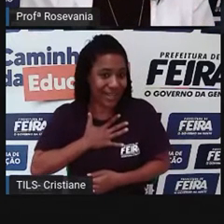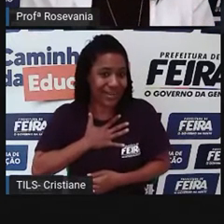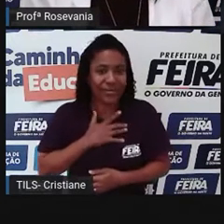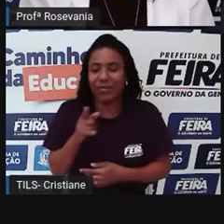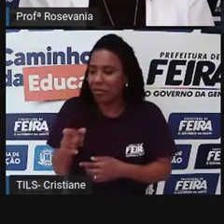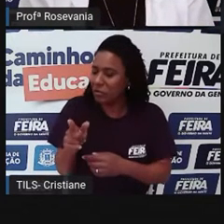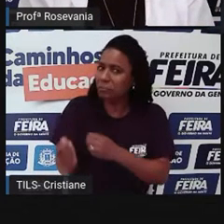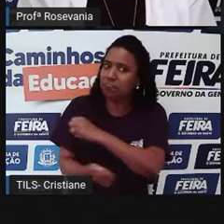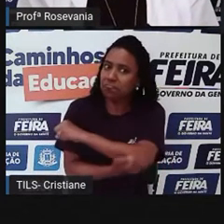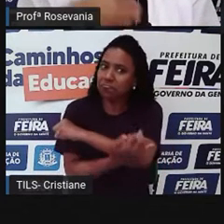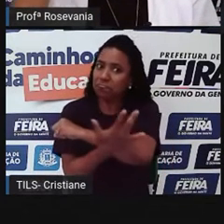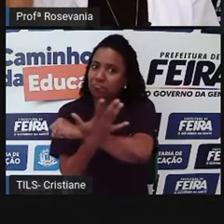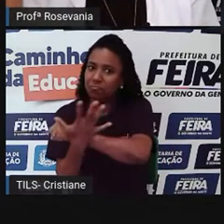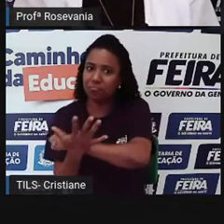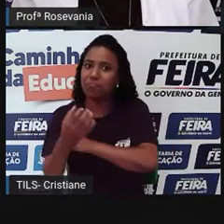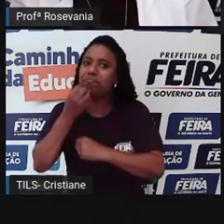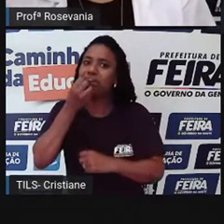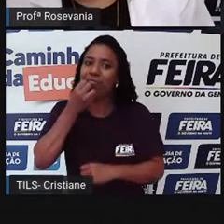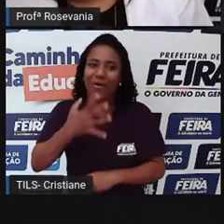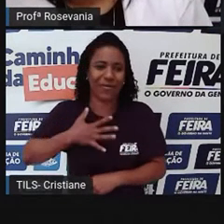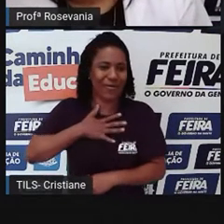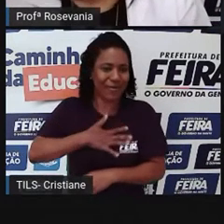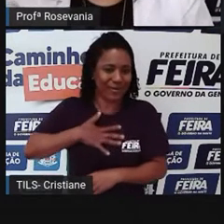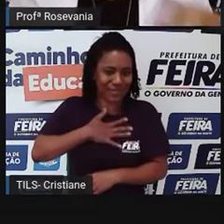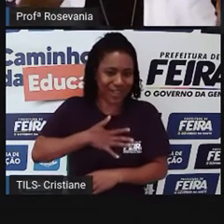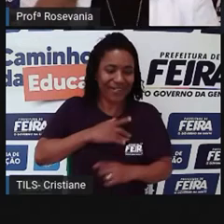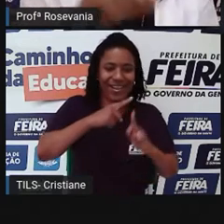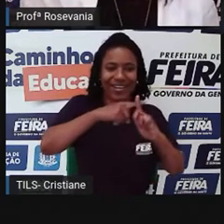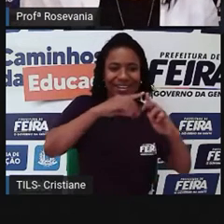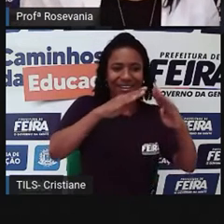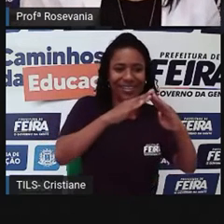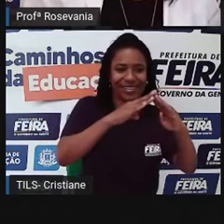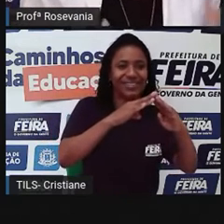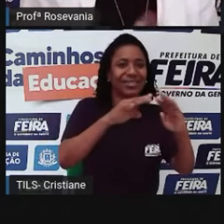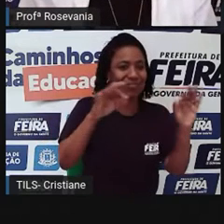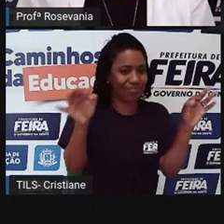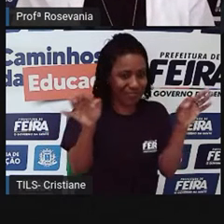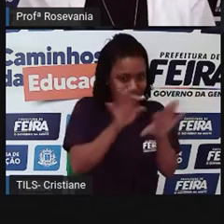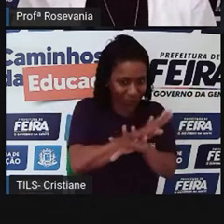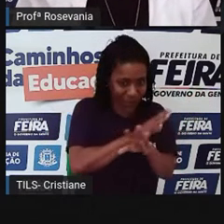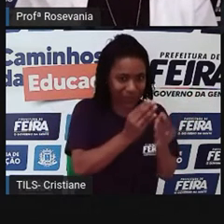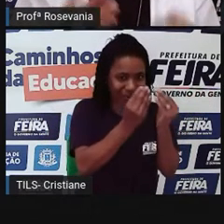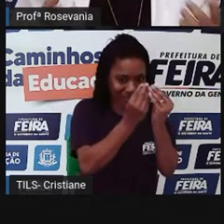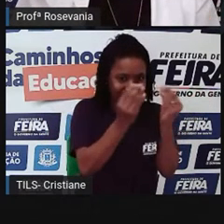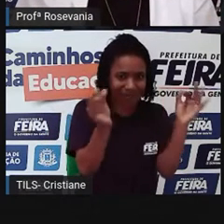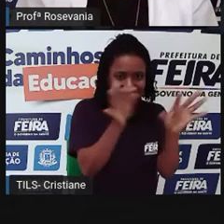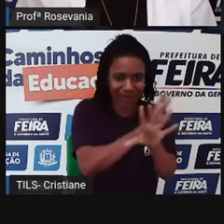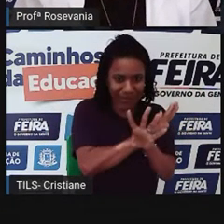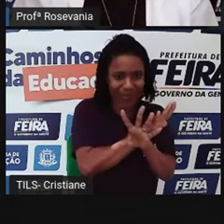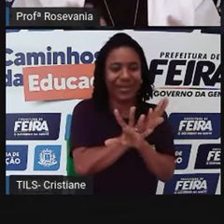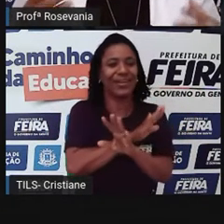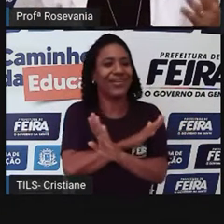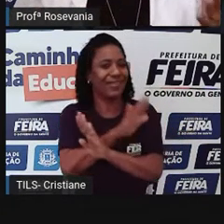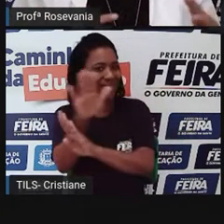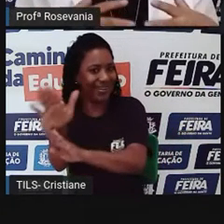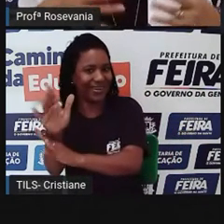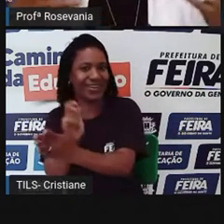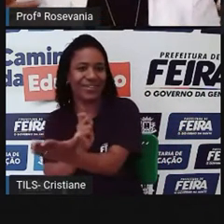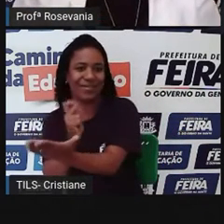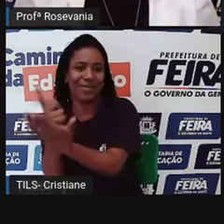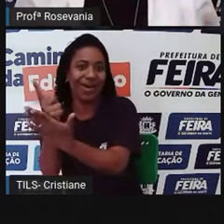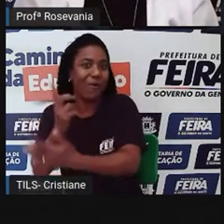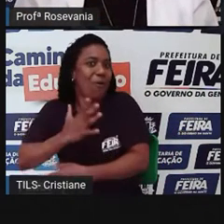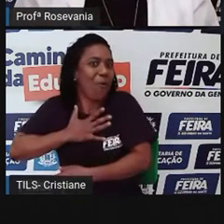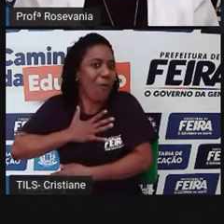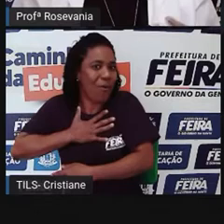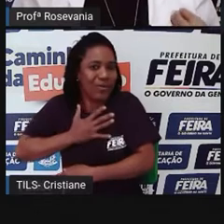você sempre trazia, e toda vez, eu ia comprar esse produto na sua mão, eu virava freguesa. Então, foi